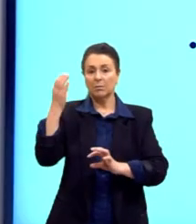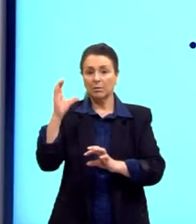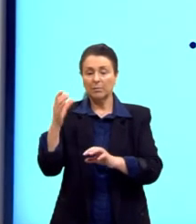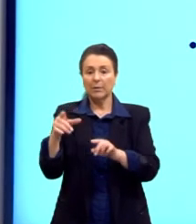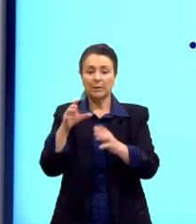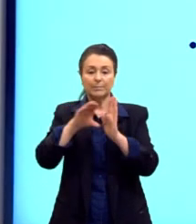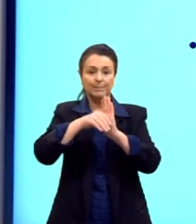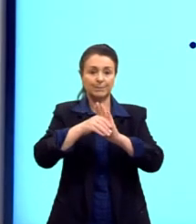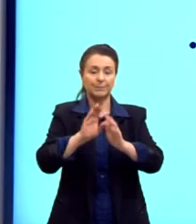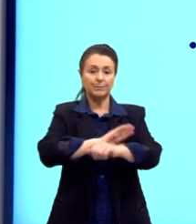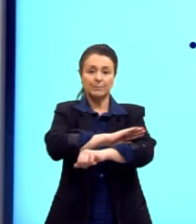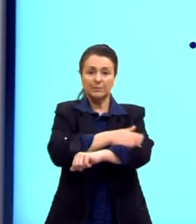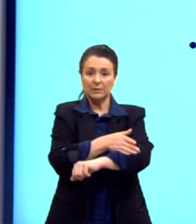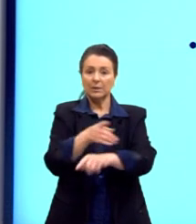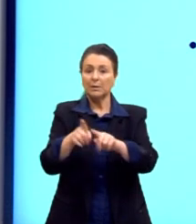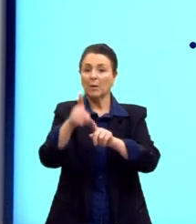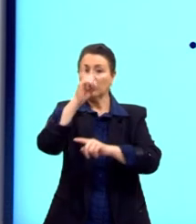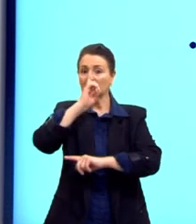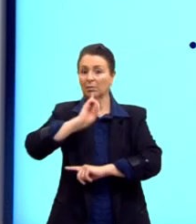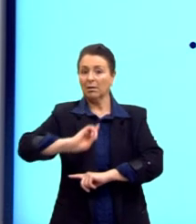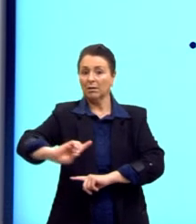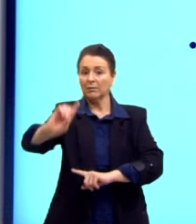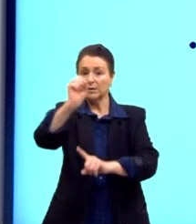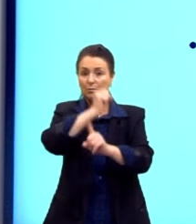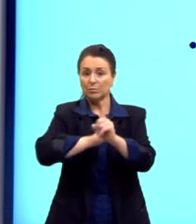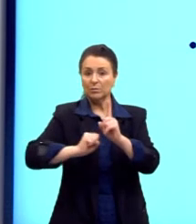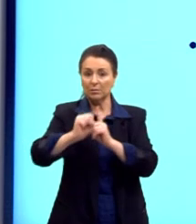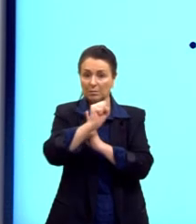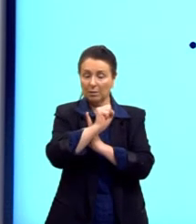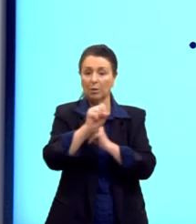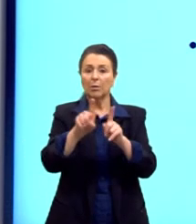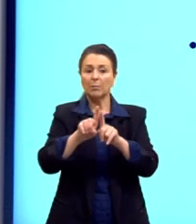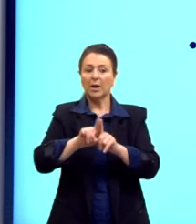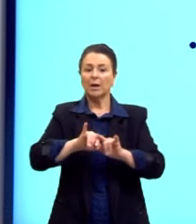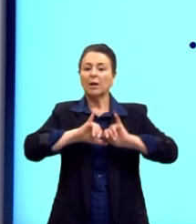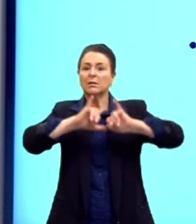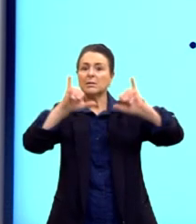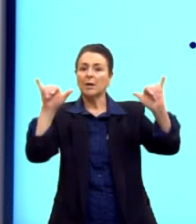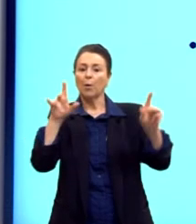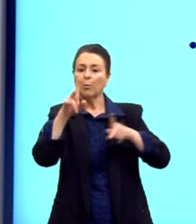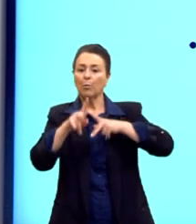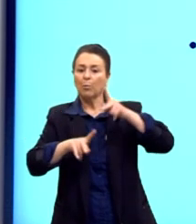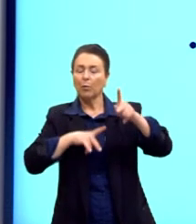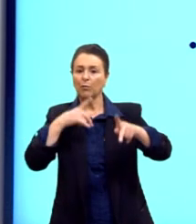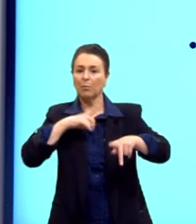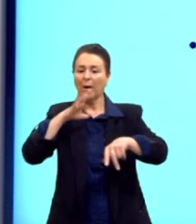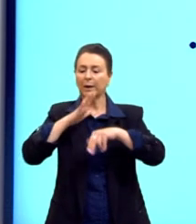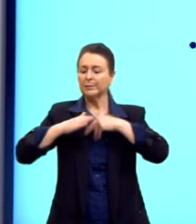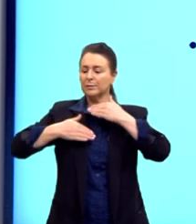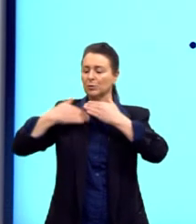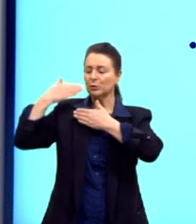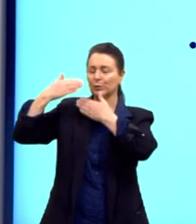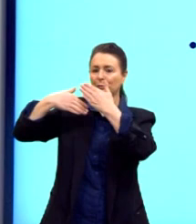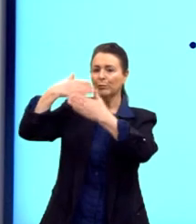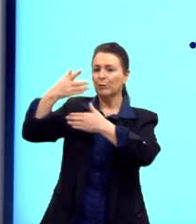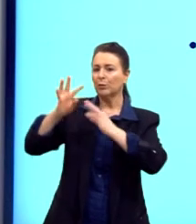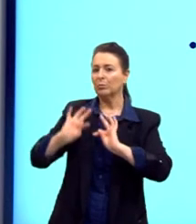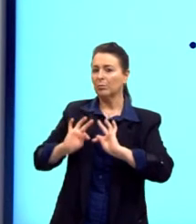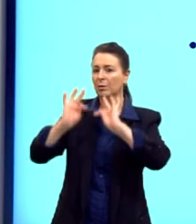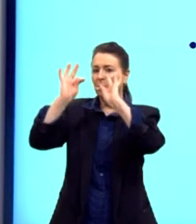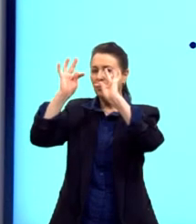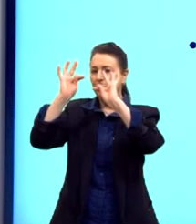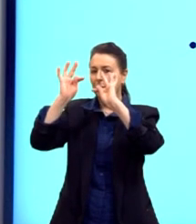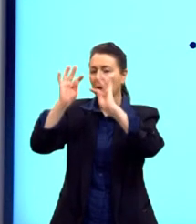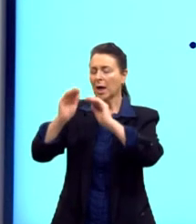darwinismo social, né, que pregava o quê? Que um povo que tinha mais desenvolvimento tecnológico, era mais